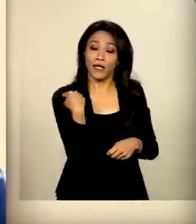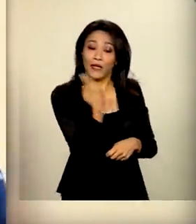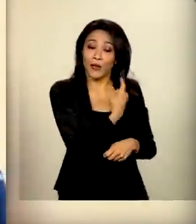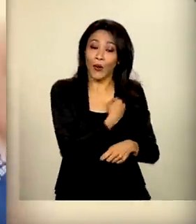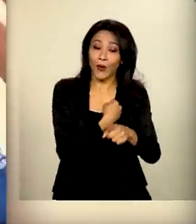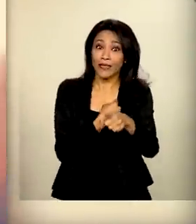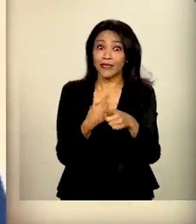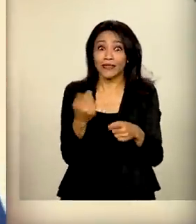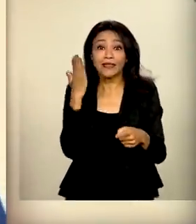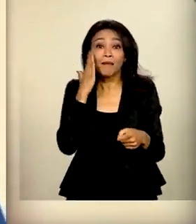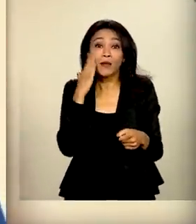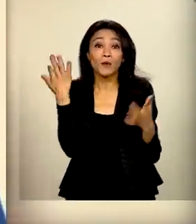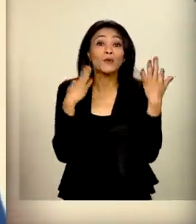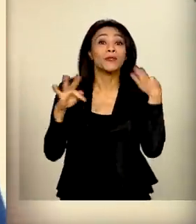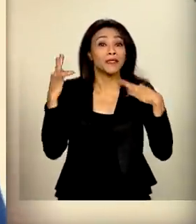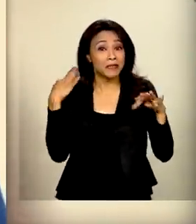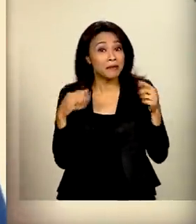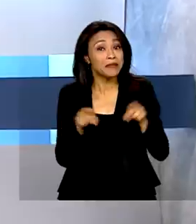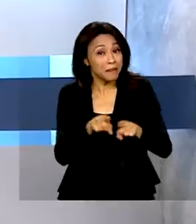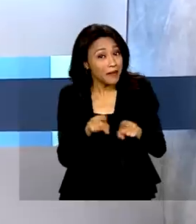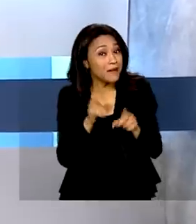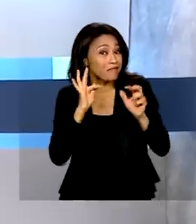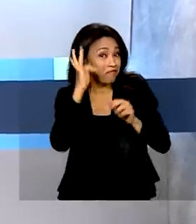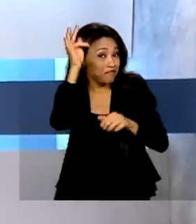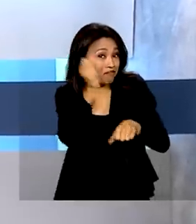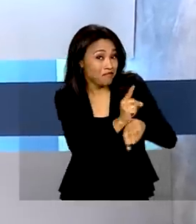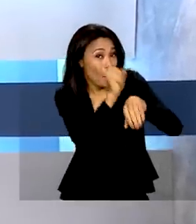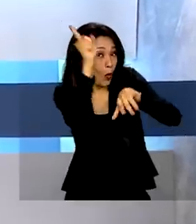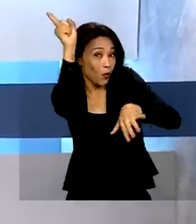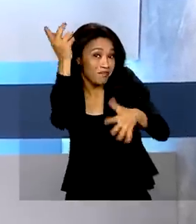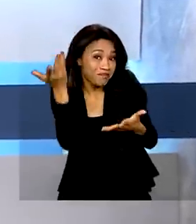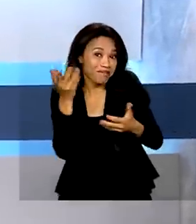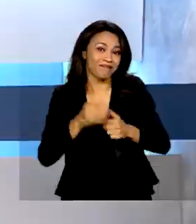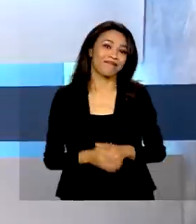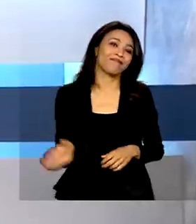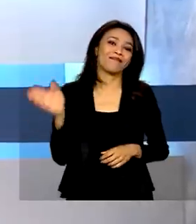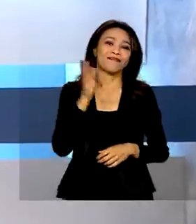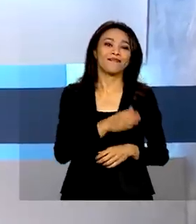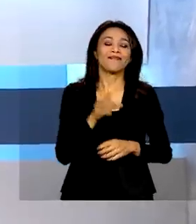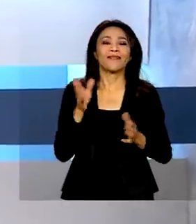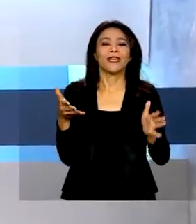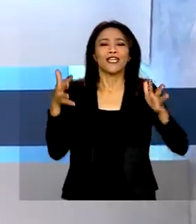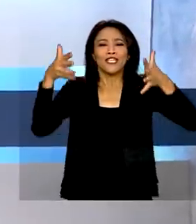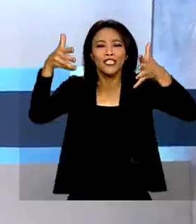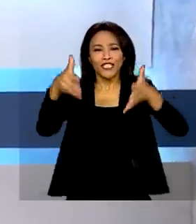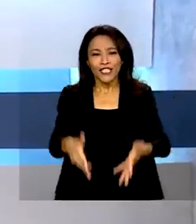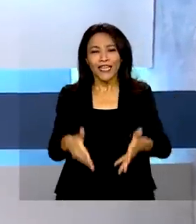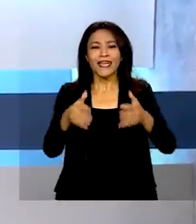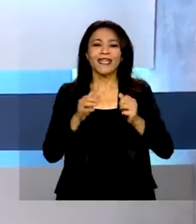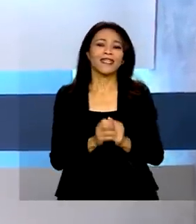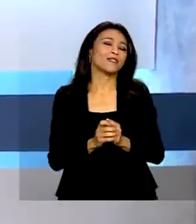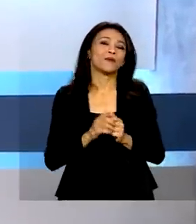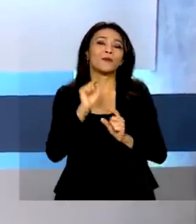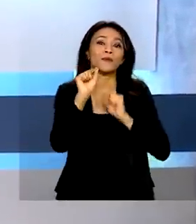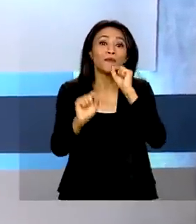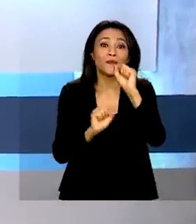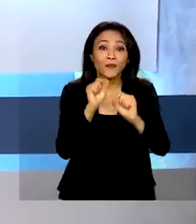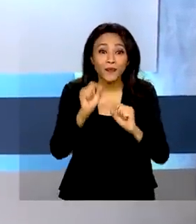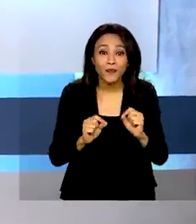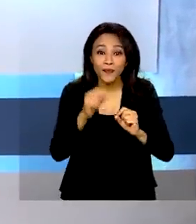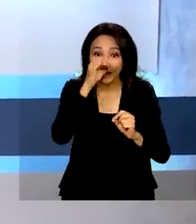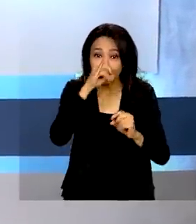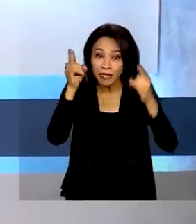turismo local com o turismo espacial. E o circo está chegando. A campanha Respeitável